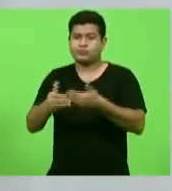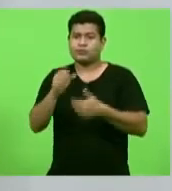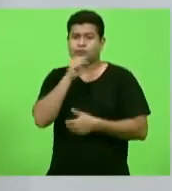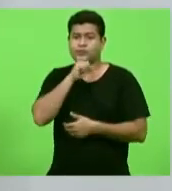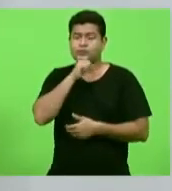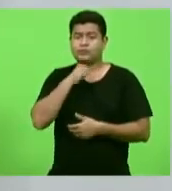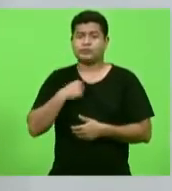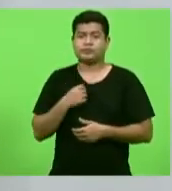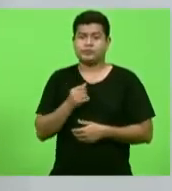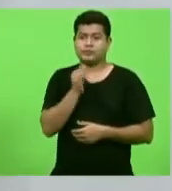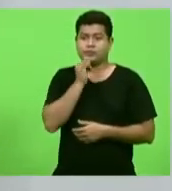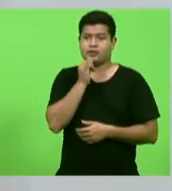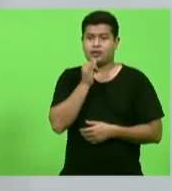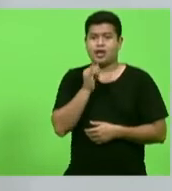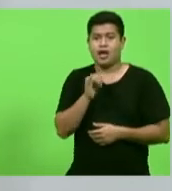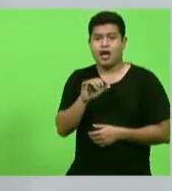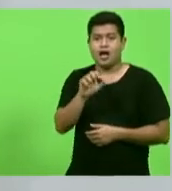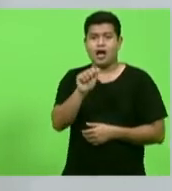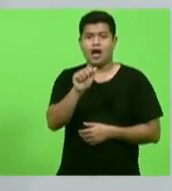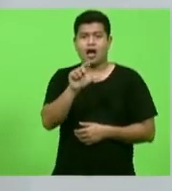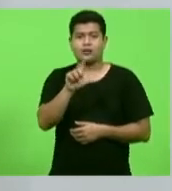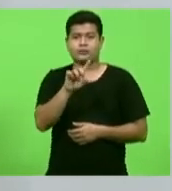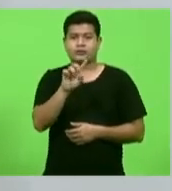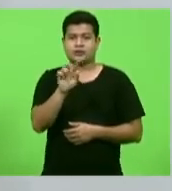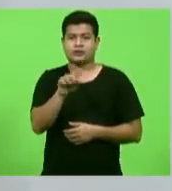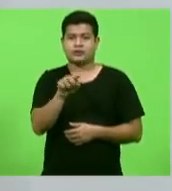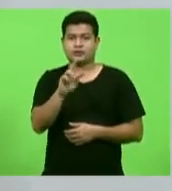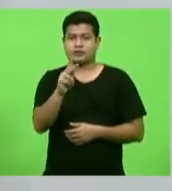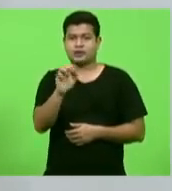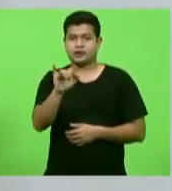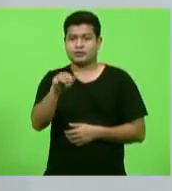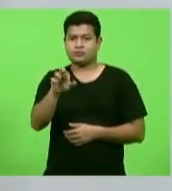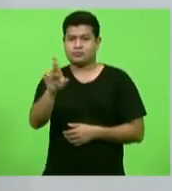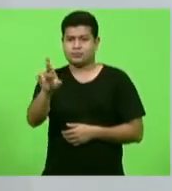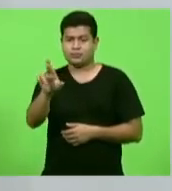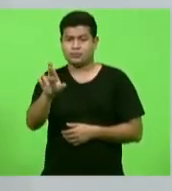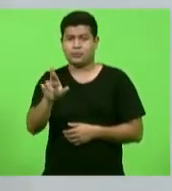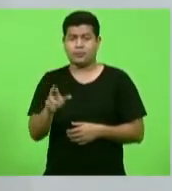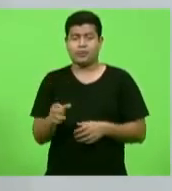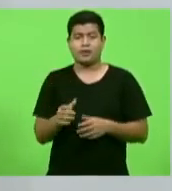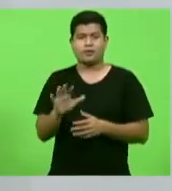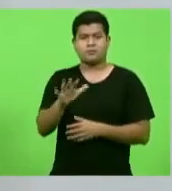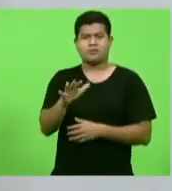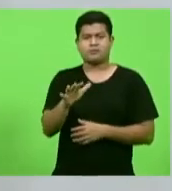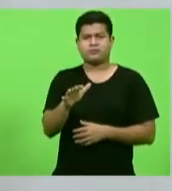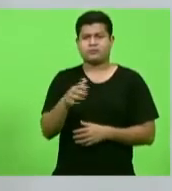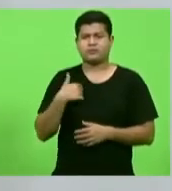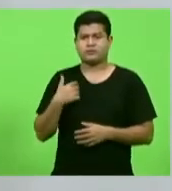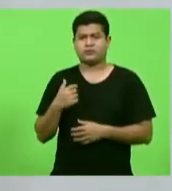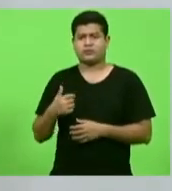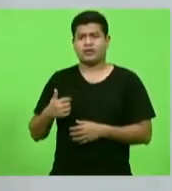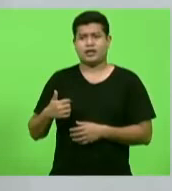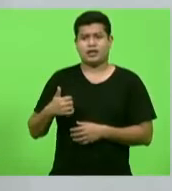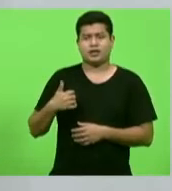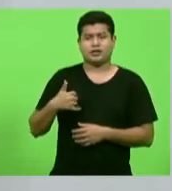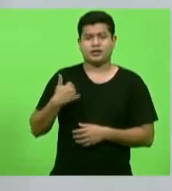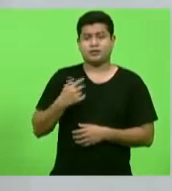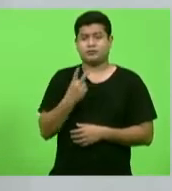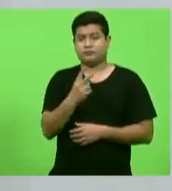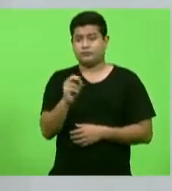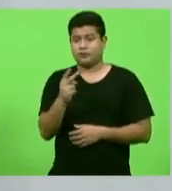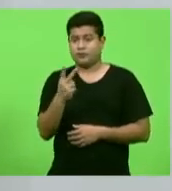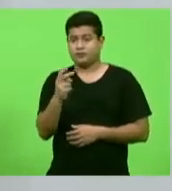em um percentual expressivo e de maneira bem precoce, cerca de 20 a 25 anos antes que na